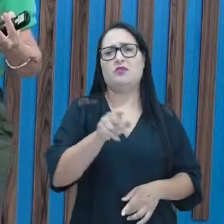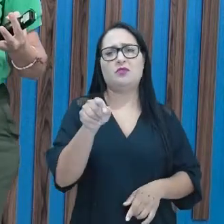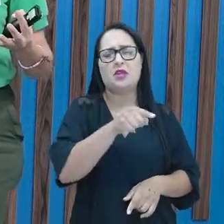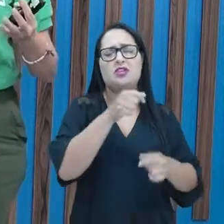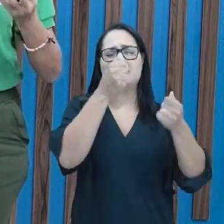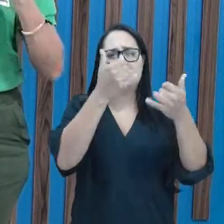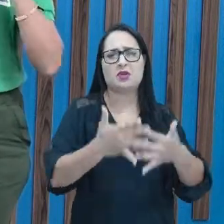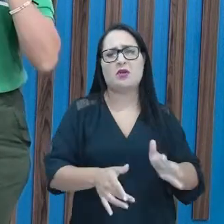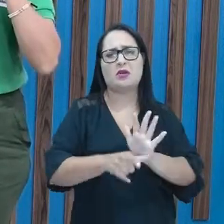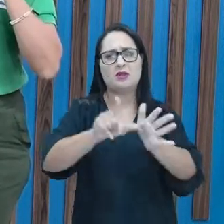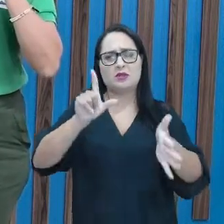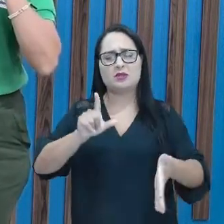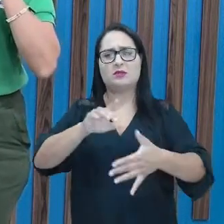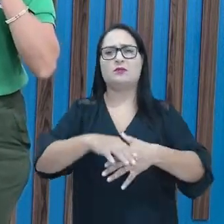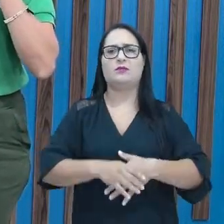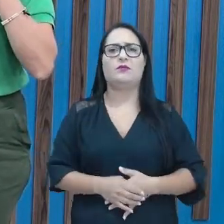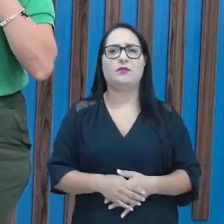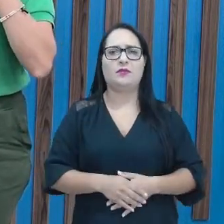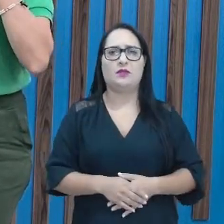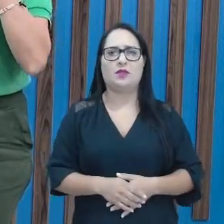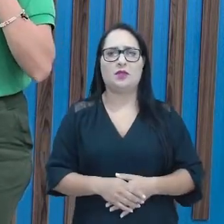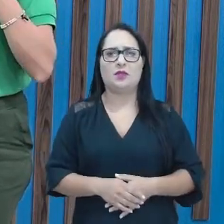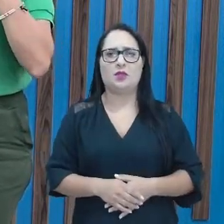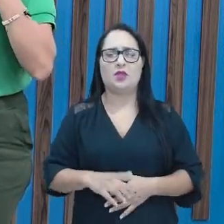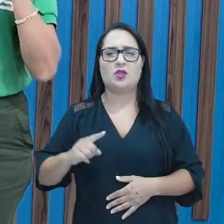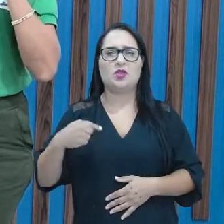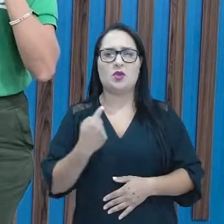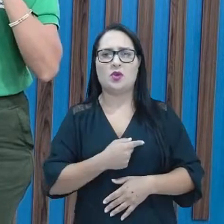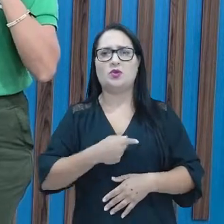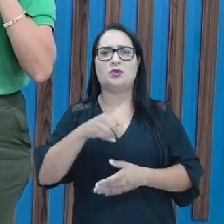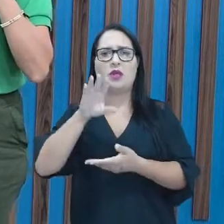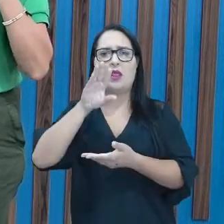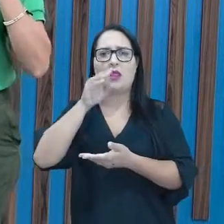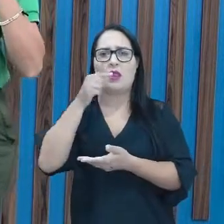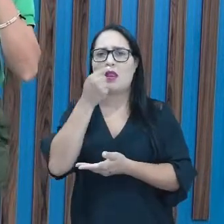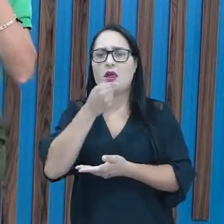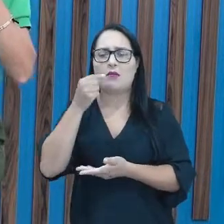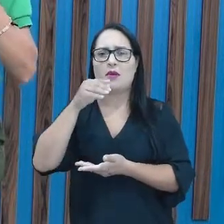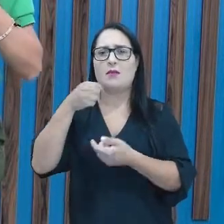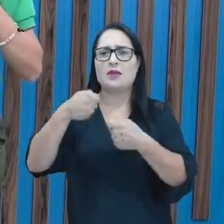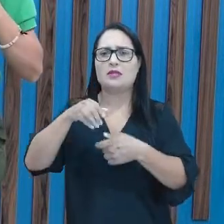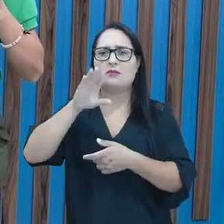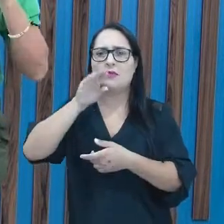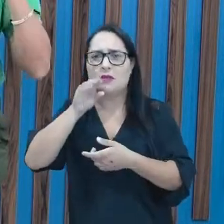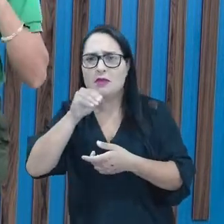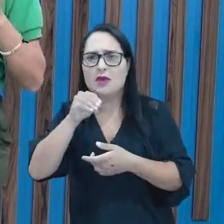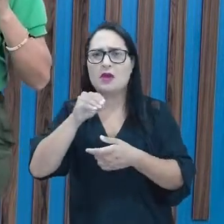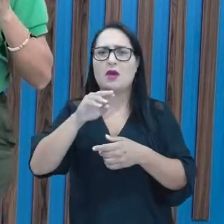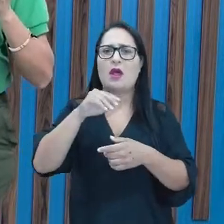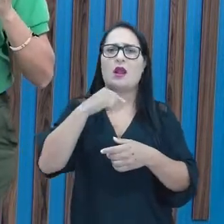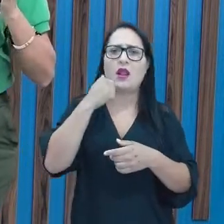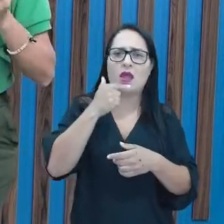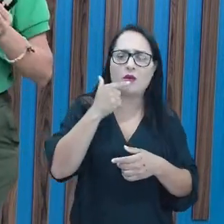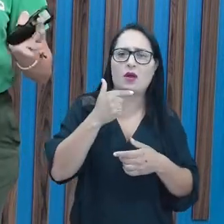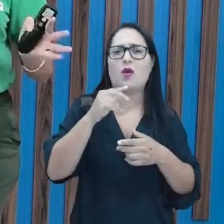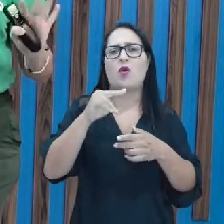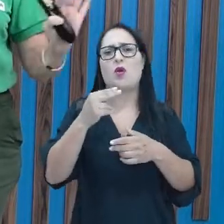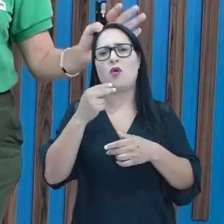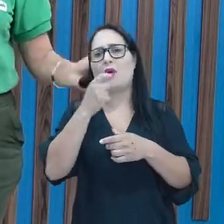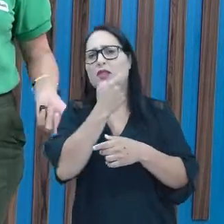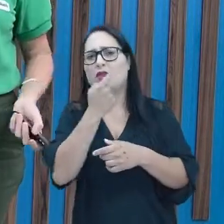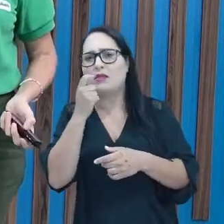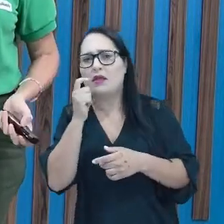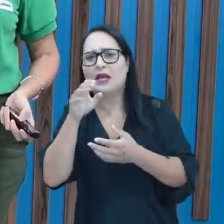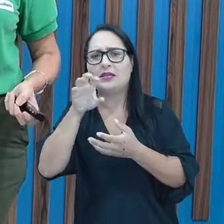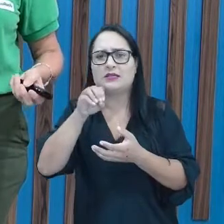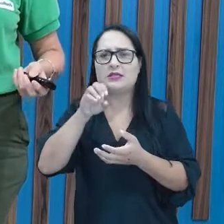falarmos consoantes, nossa boca, nossos lábios precisam se tocar ou não, ou a língua, ou os dentes, já com